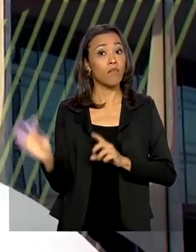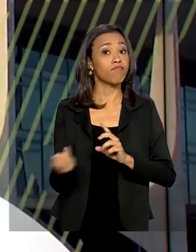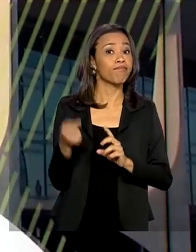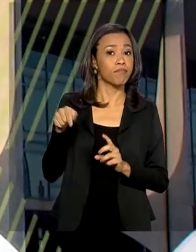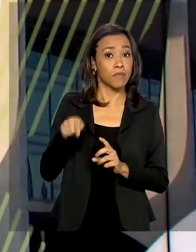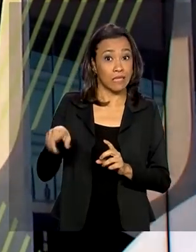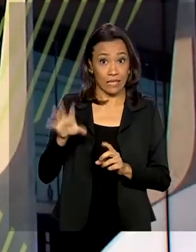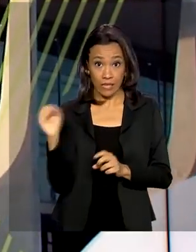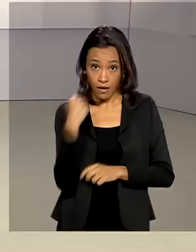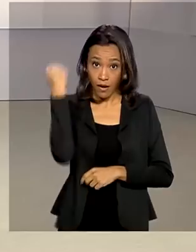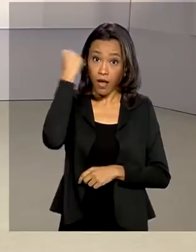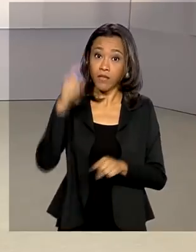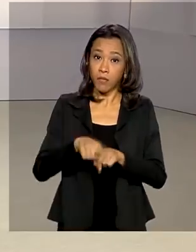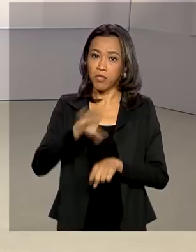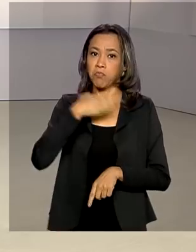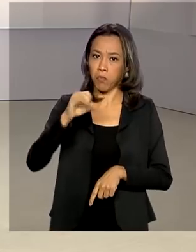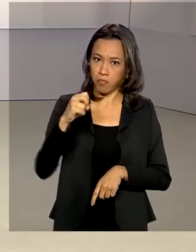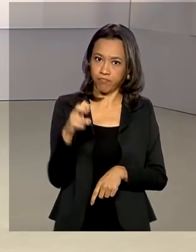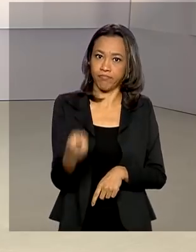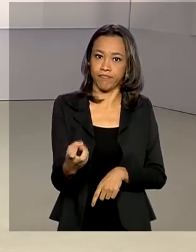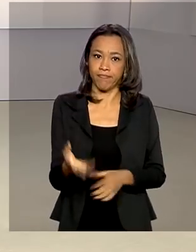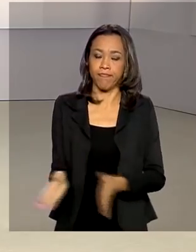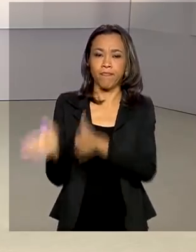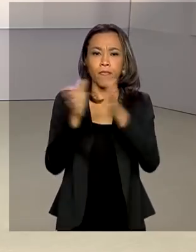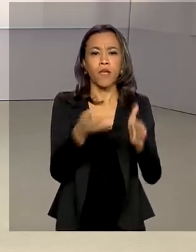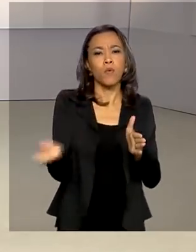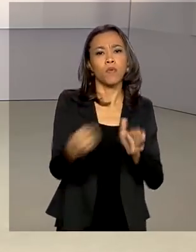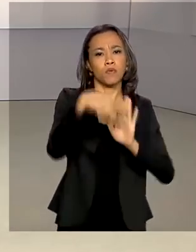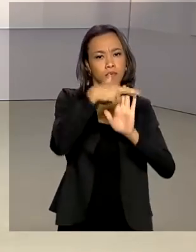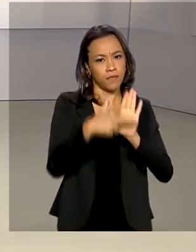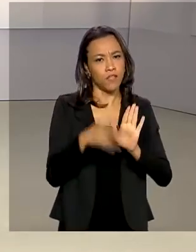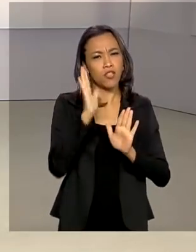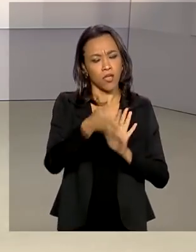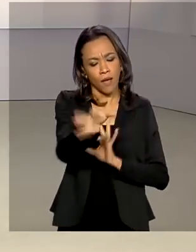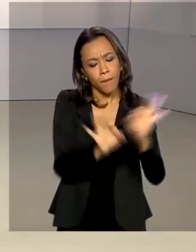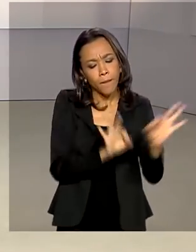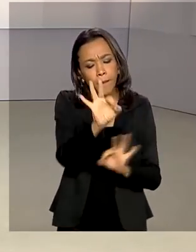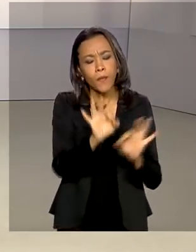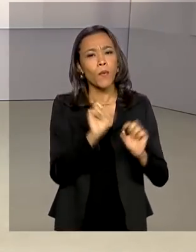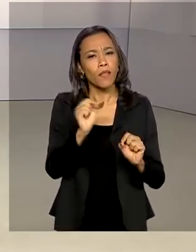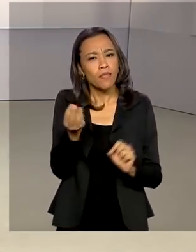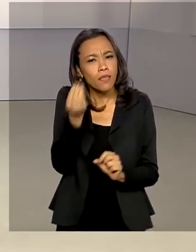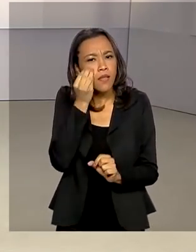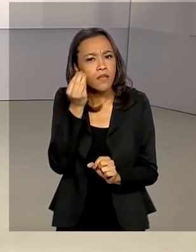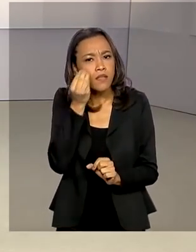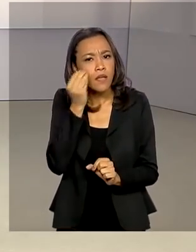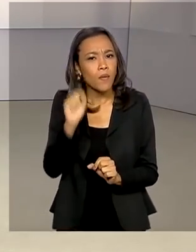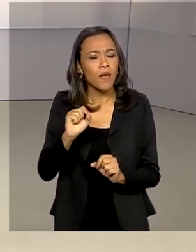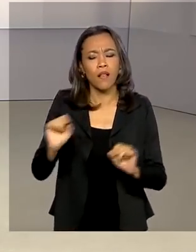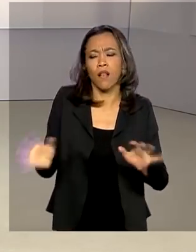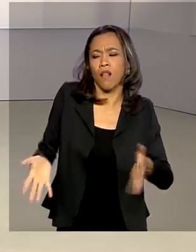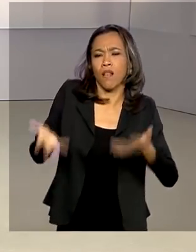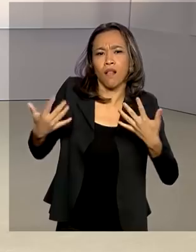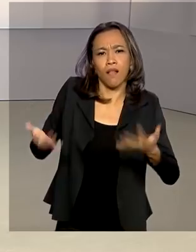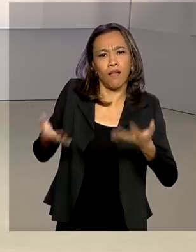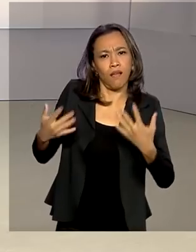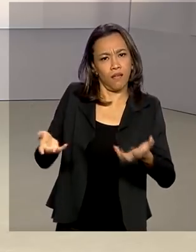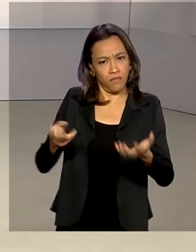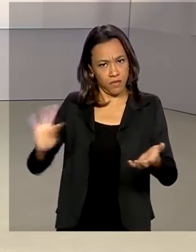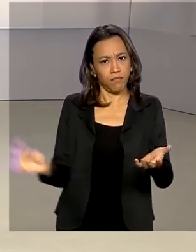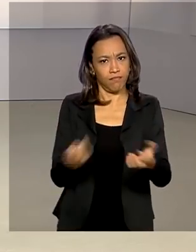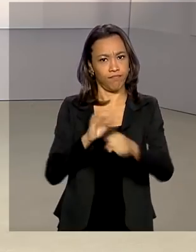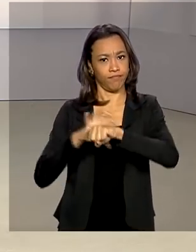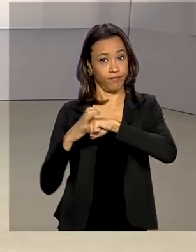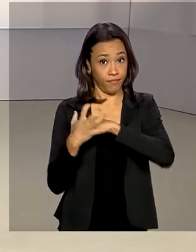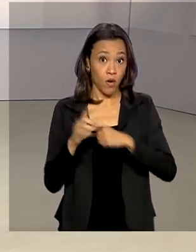e óbitos. E um novo protocolo está sendo feito para testar também os casos leves nos postos de